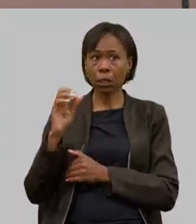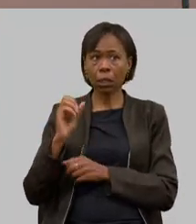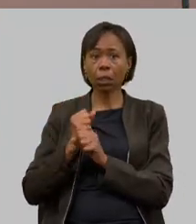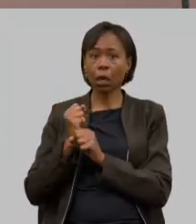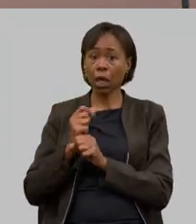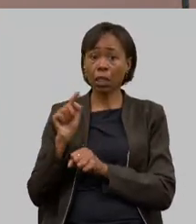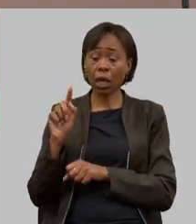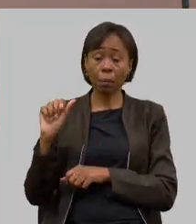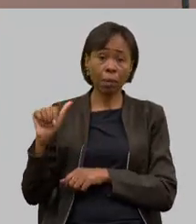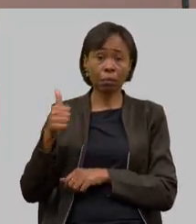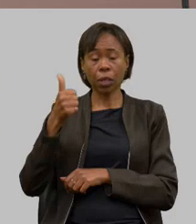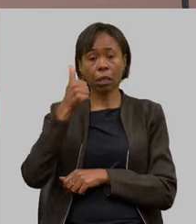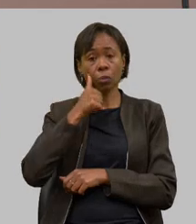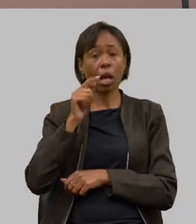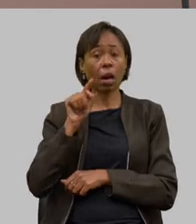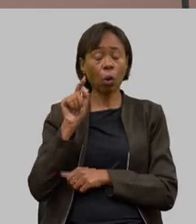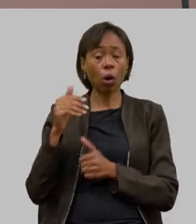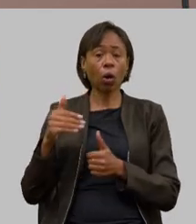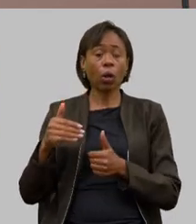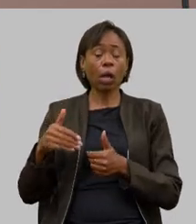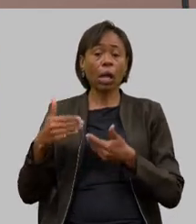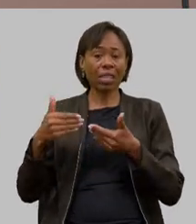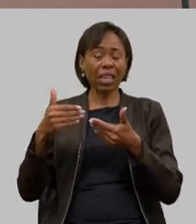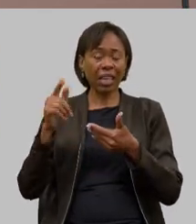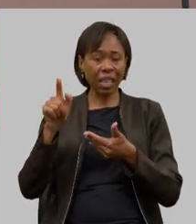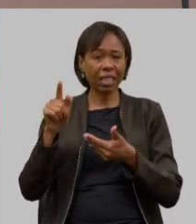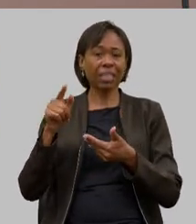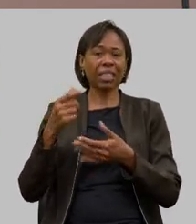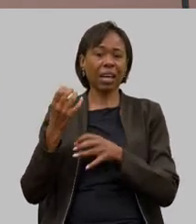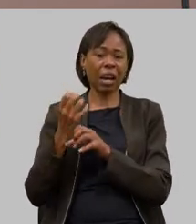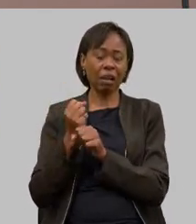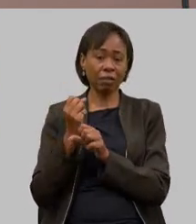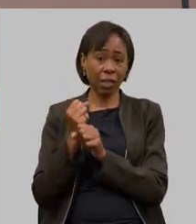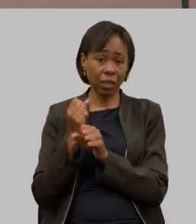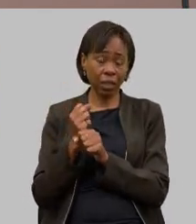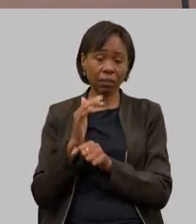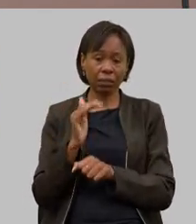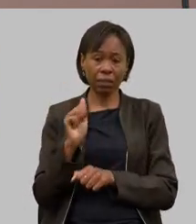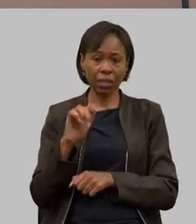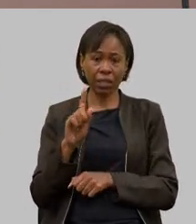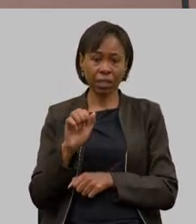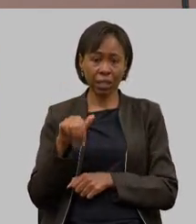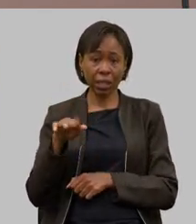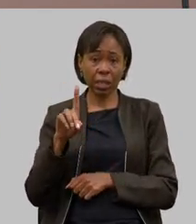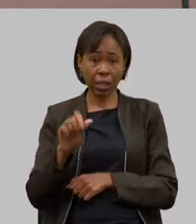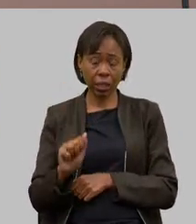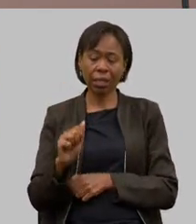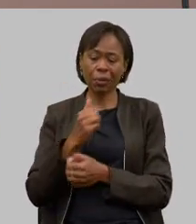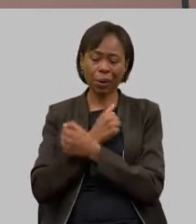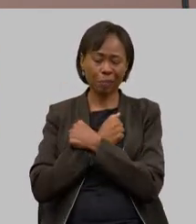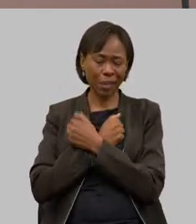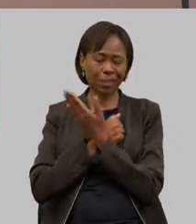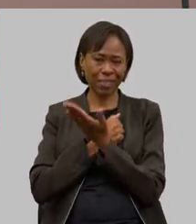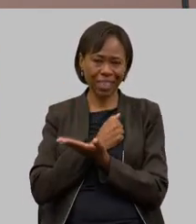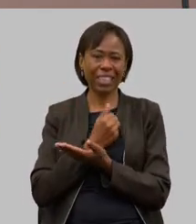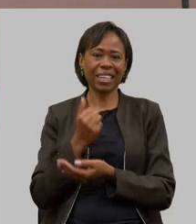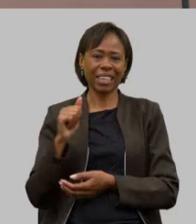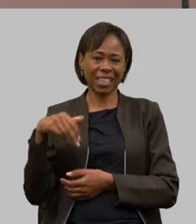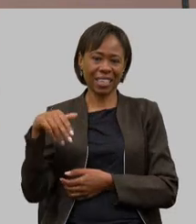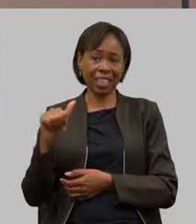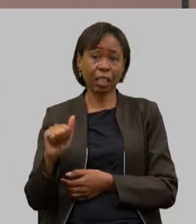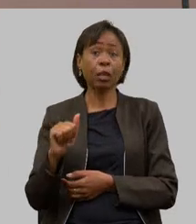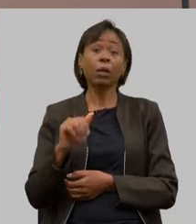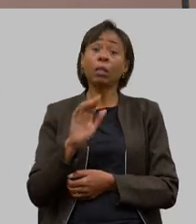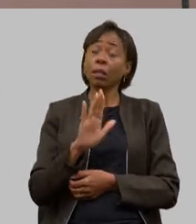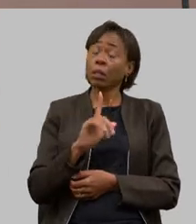fazenda tocando a fazenda junto com o senhor Wilson um abraço aqui para minha secretária Ana minha amiga e dizer que nós temos alguns programas